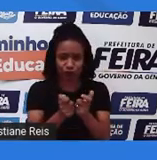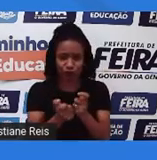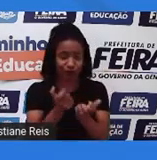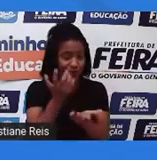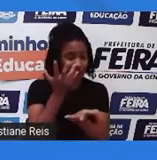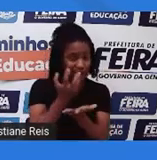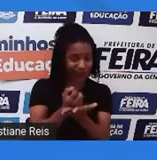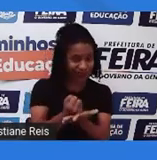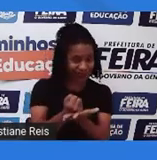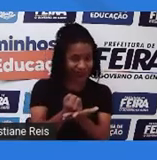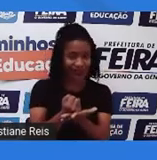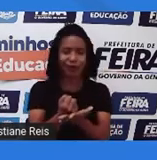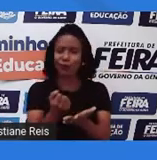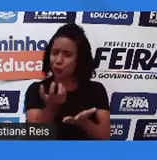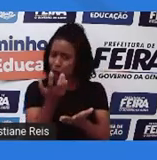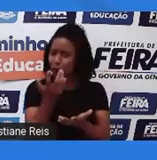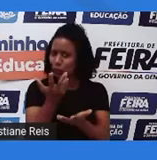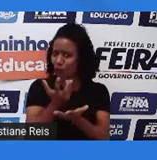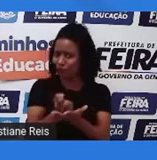divertido.